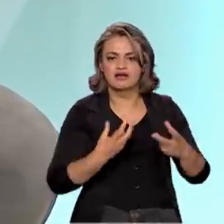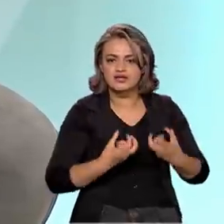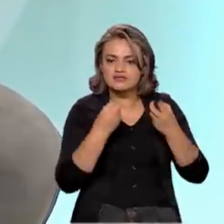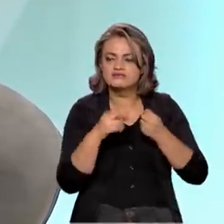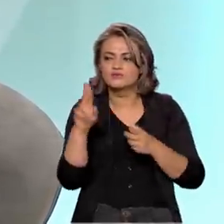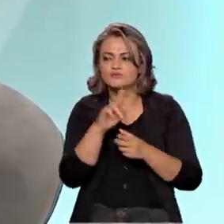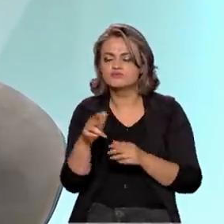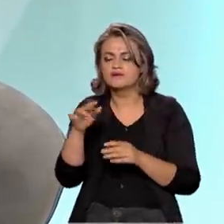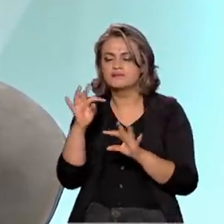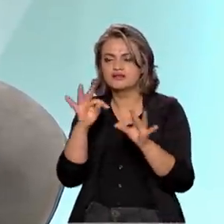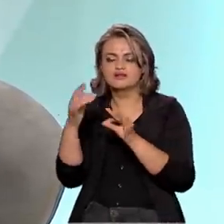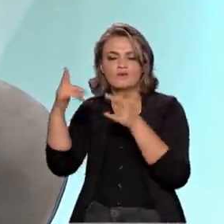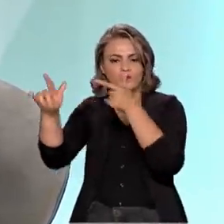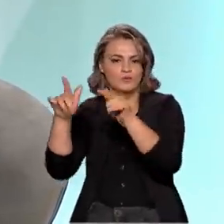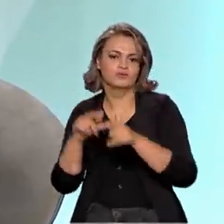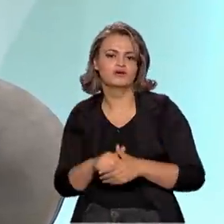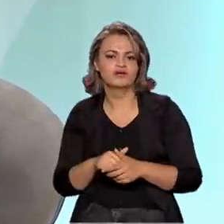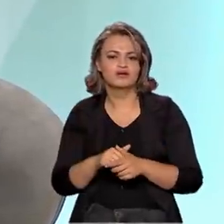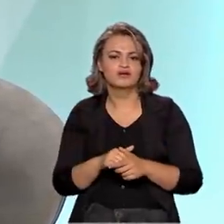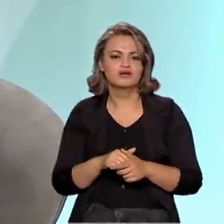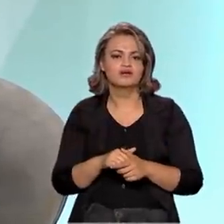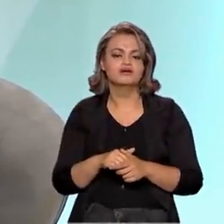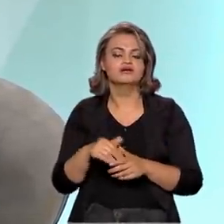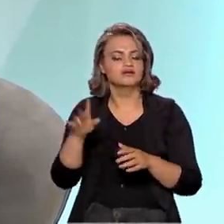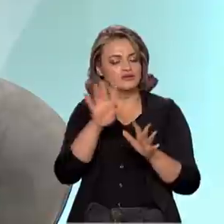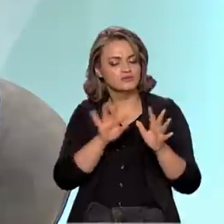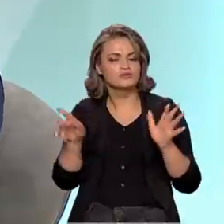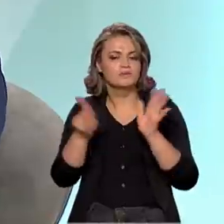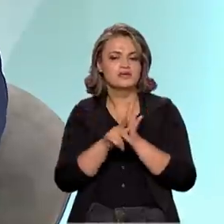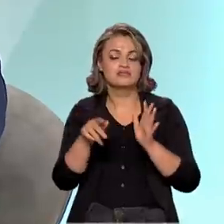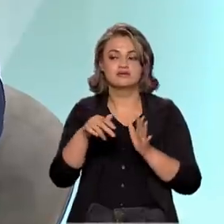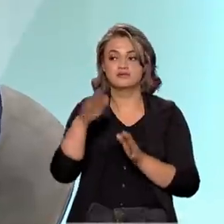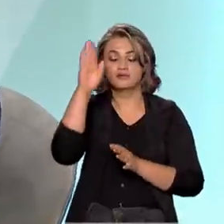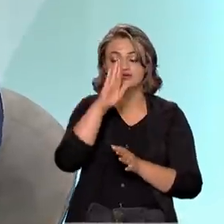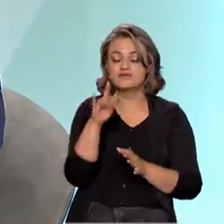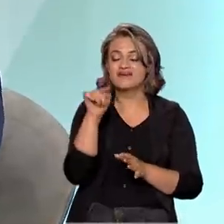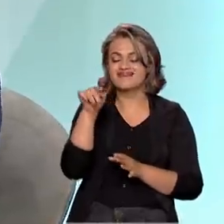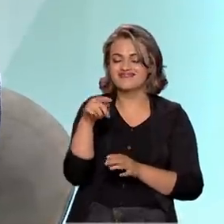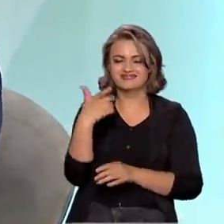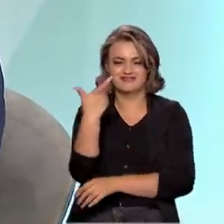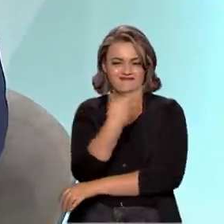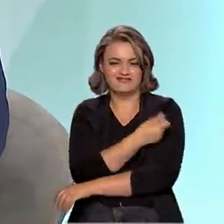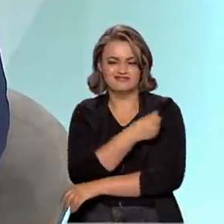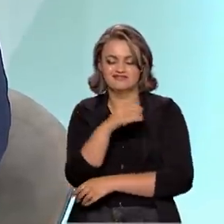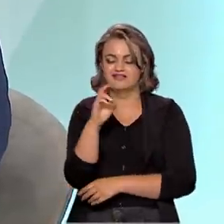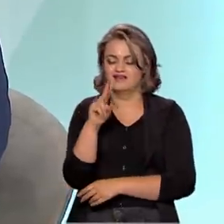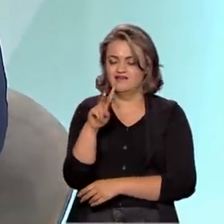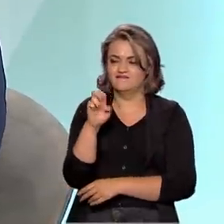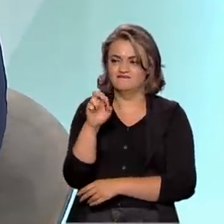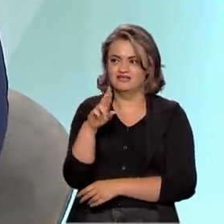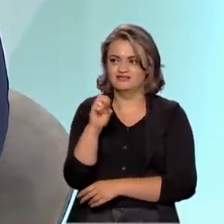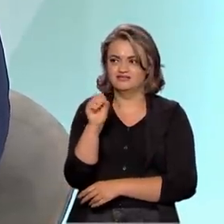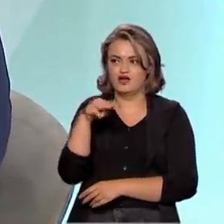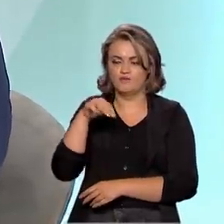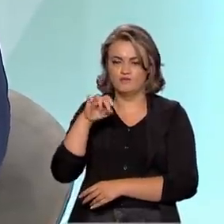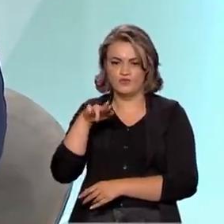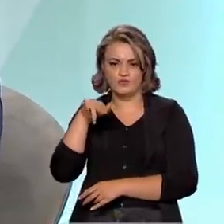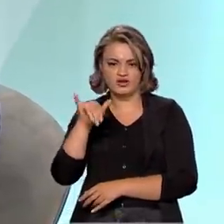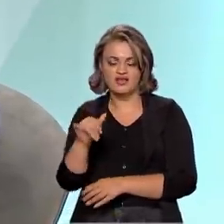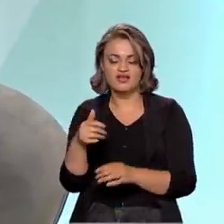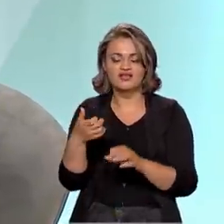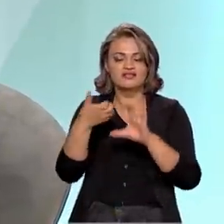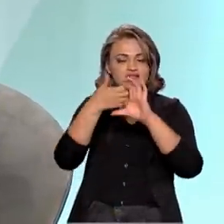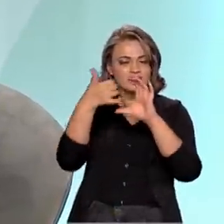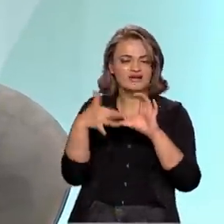ativo da vacina em si, completamente nacional, e ela tem uma característica muito interessante, que ela ativa, além de ativar,